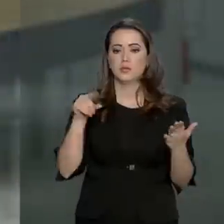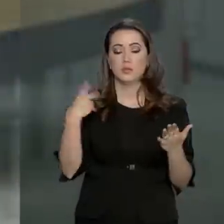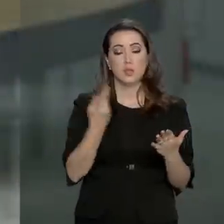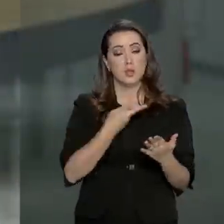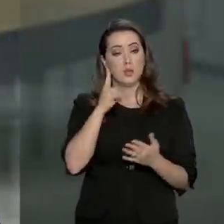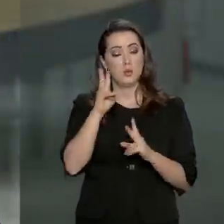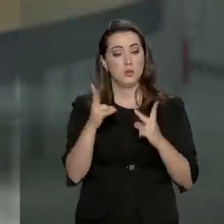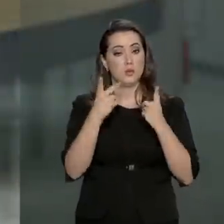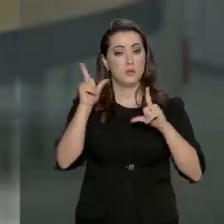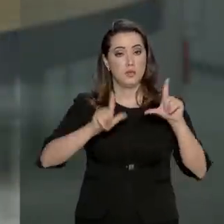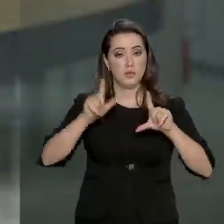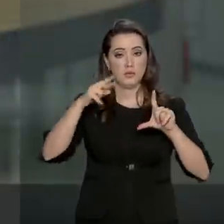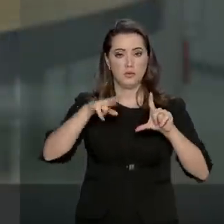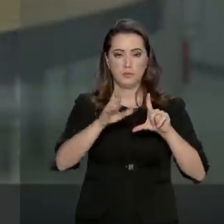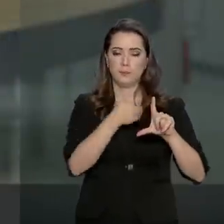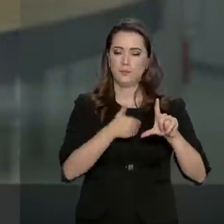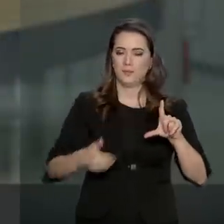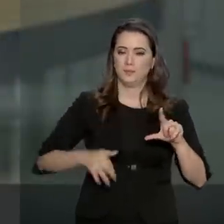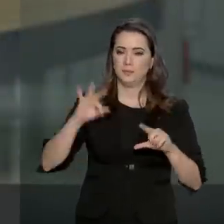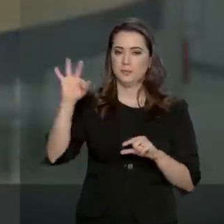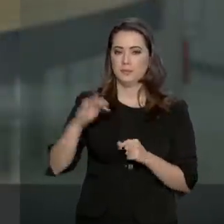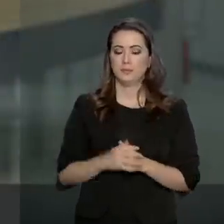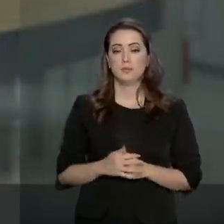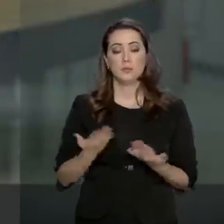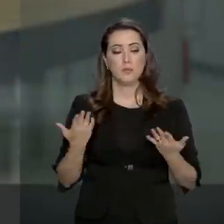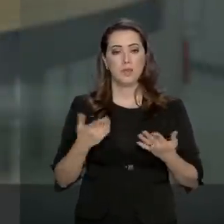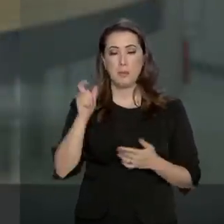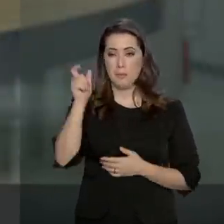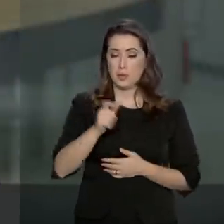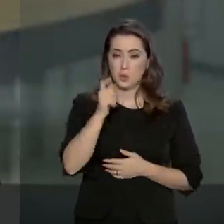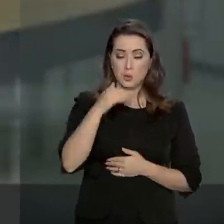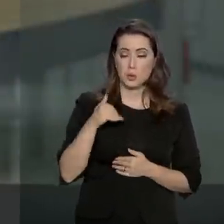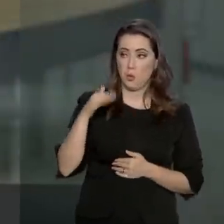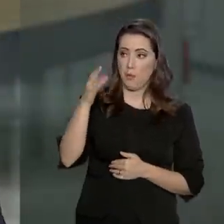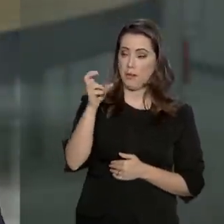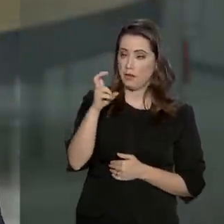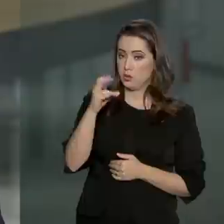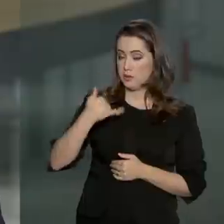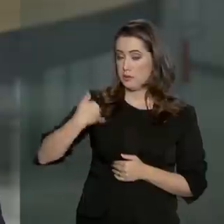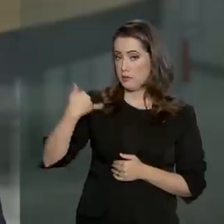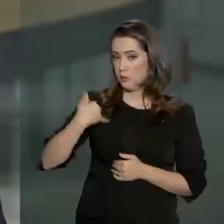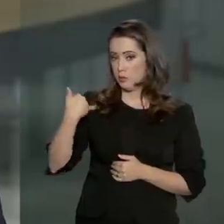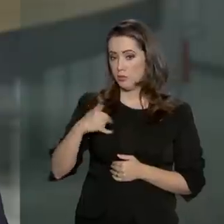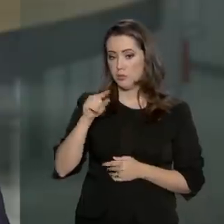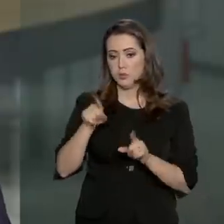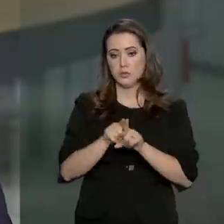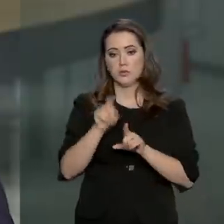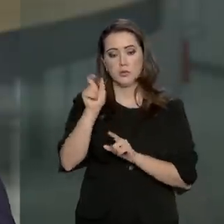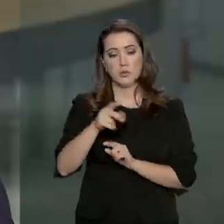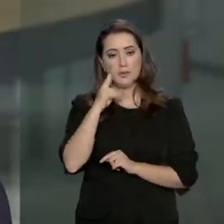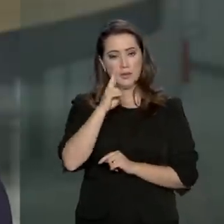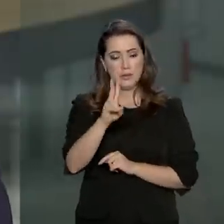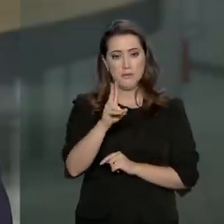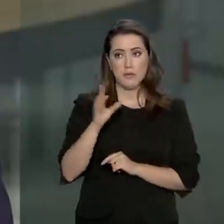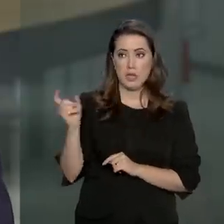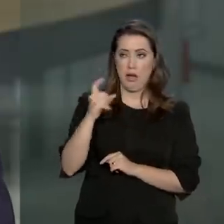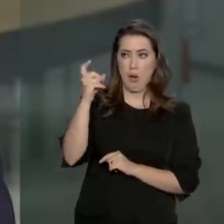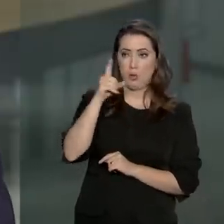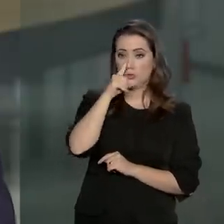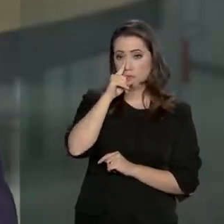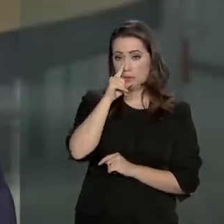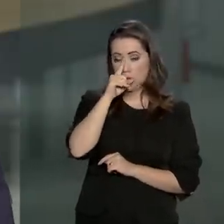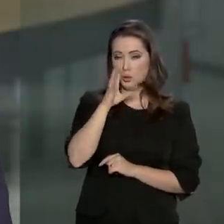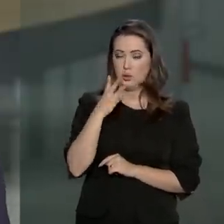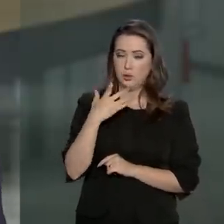a todos que acompanham a NBR, a TV do Governo Federal. Pacientes acima de 5 anos de idade e considerados de alto risco,